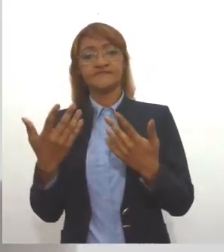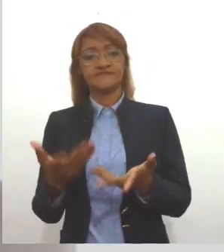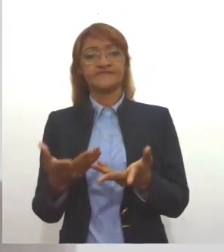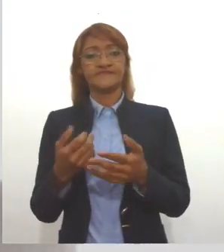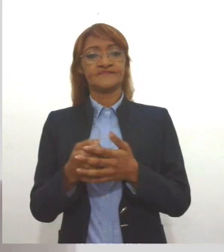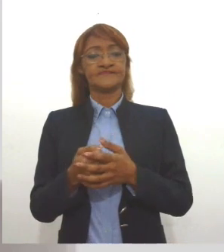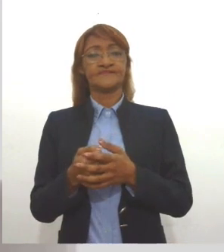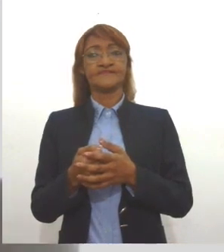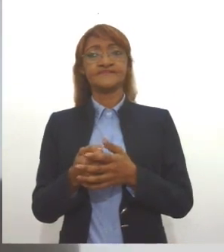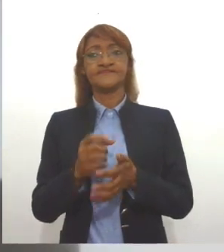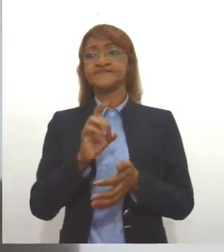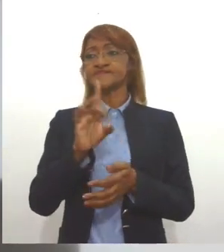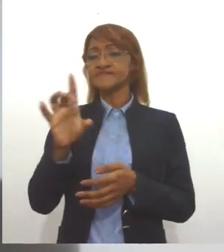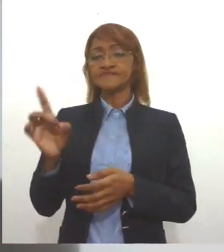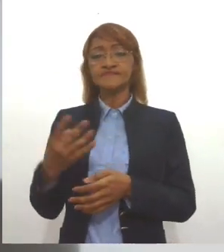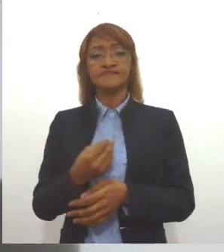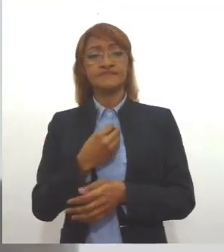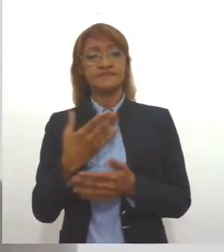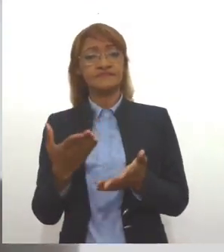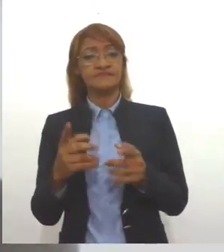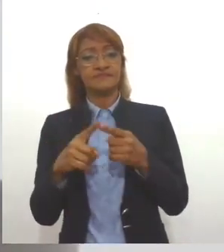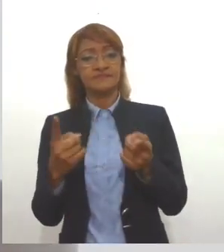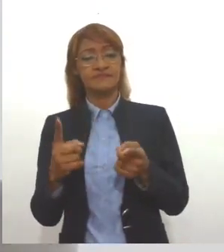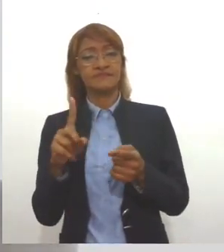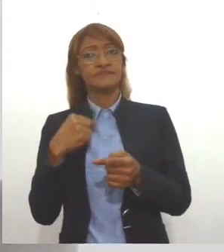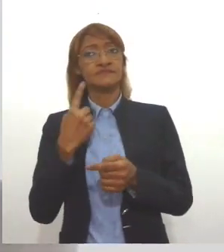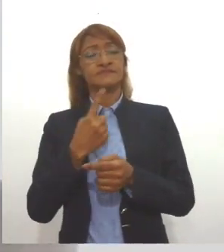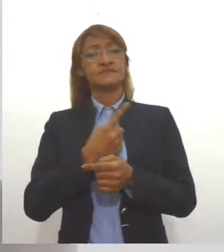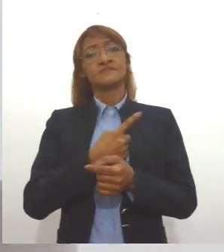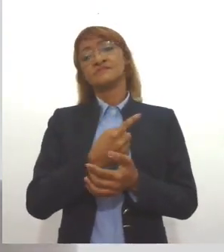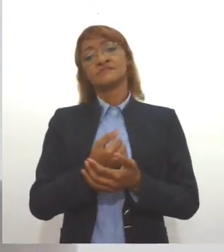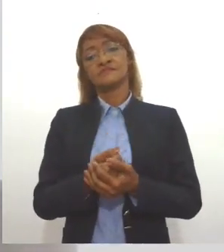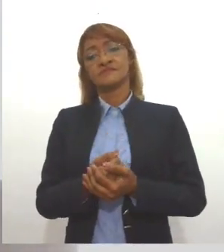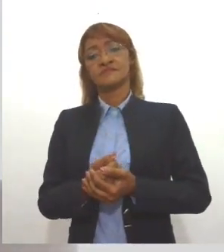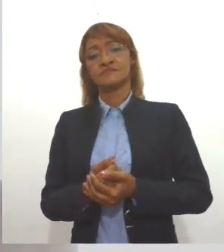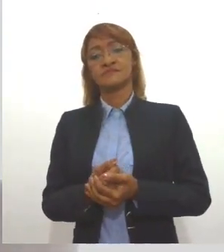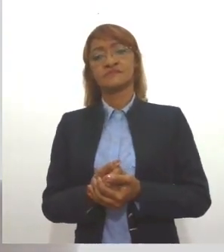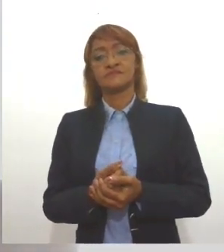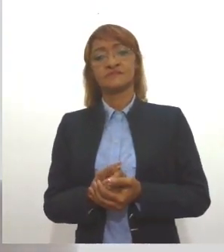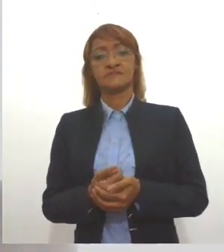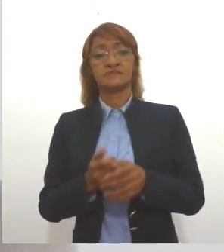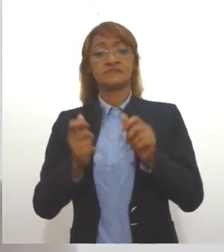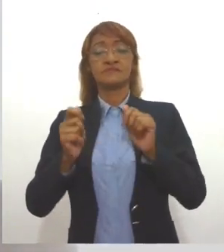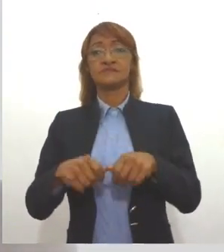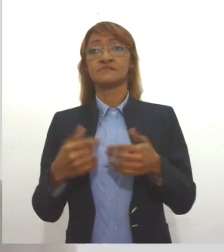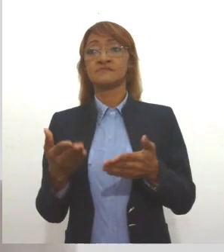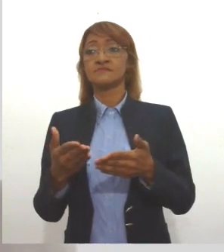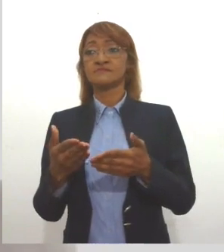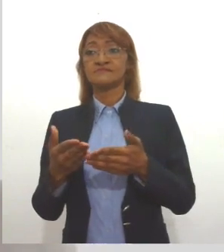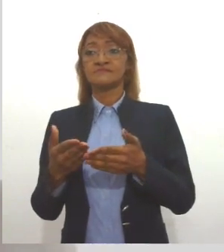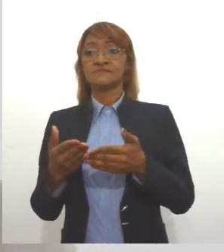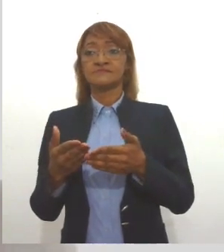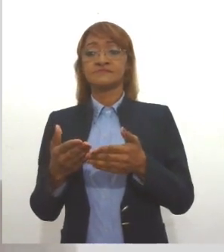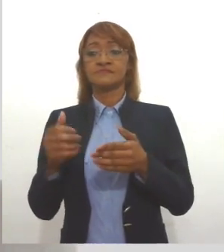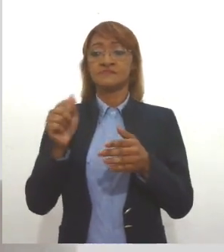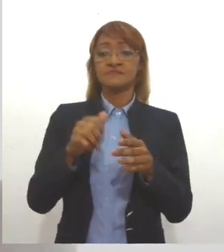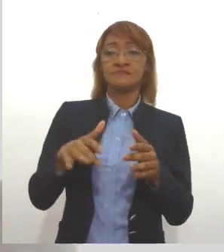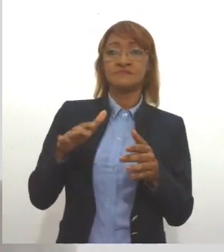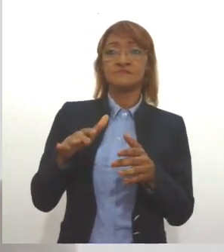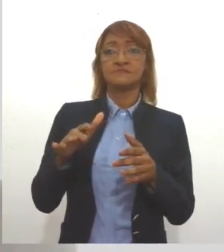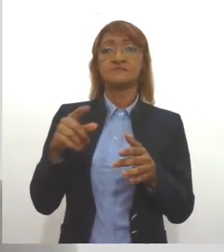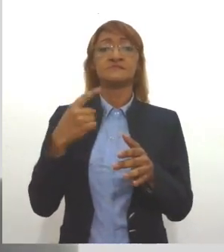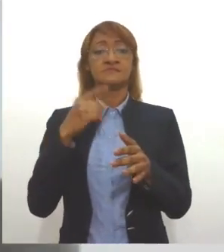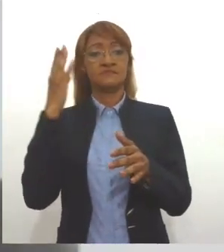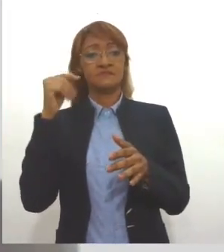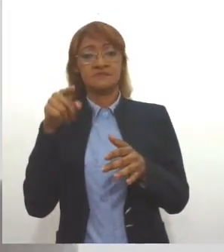vulnerabilidade econômica, mas como a gente vai indeferir uma assistência que a gente sabe que aquela